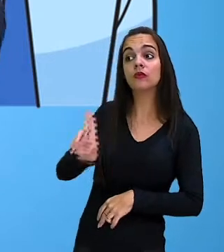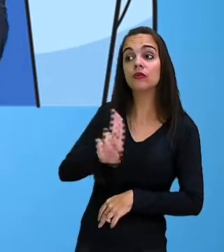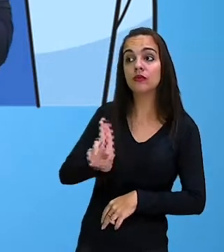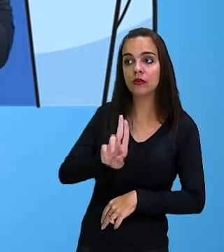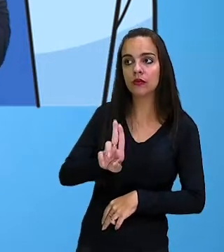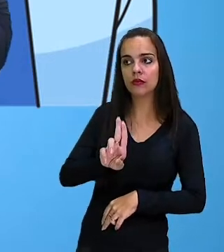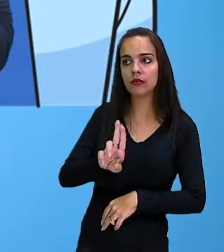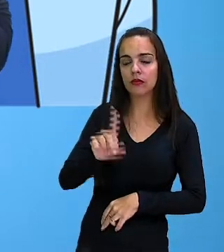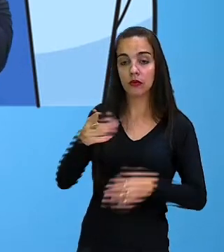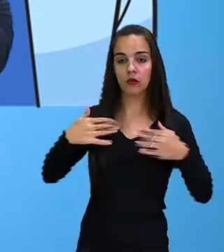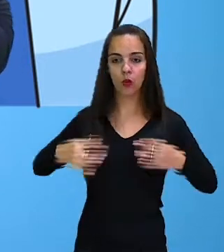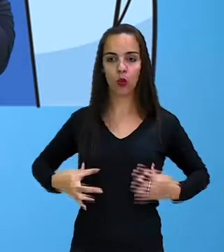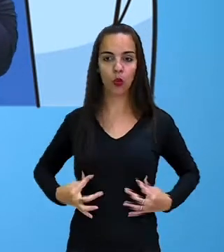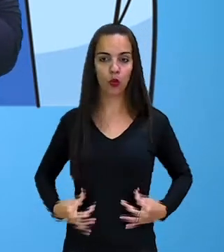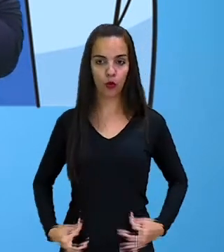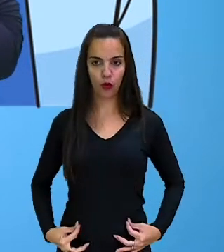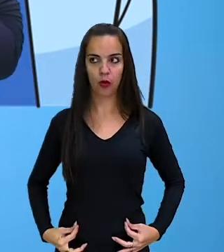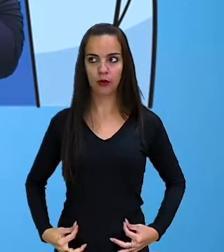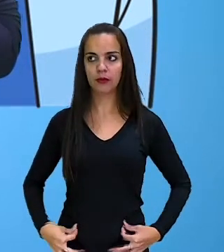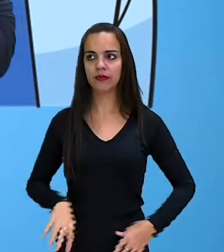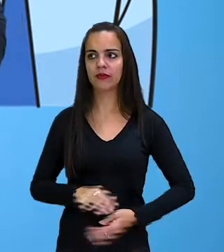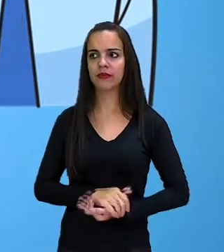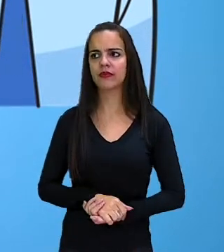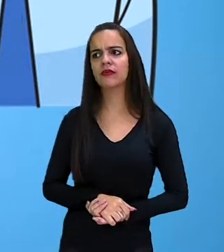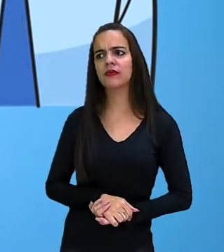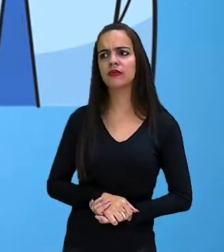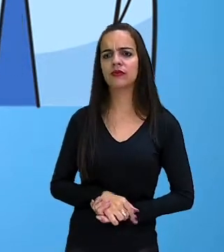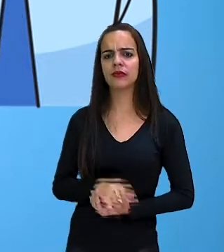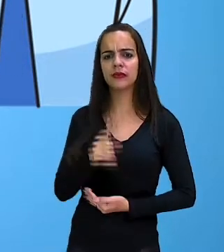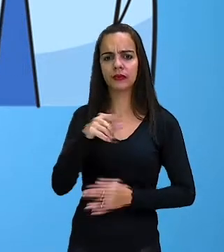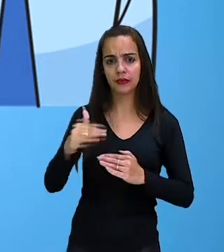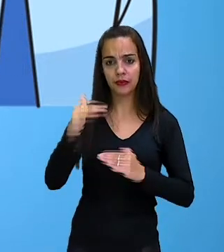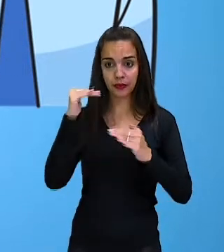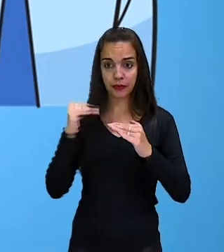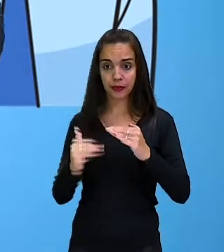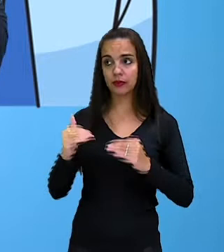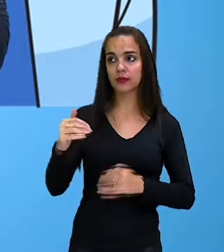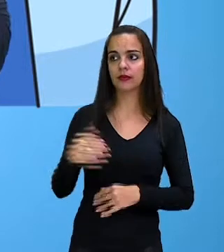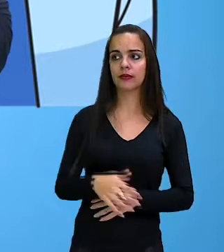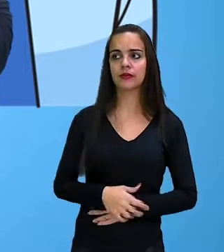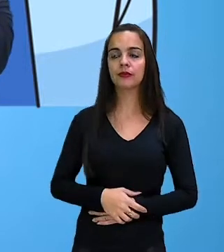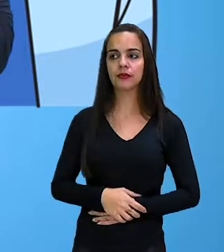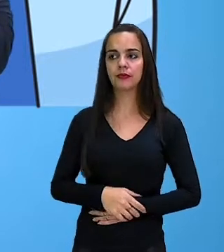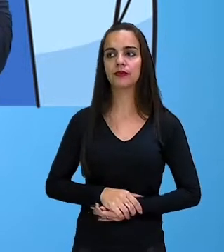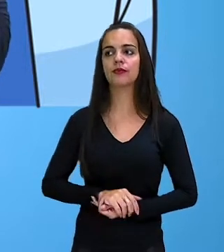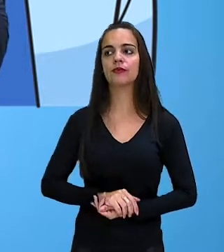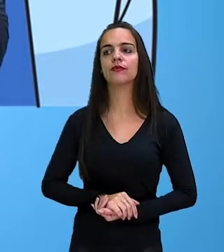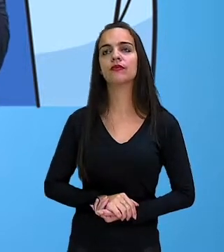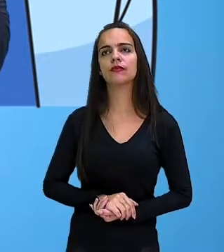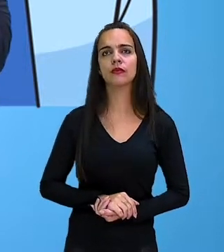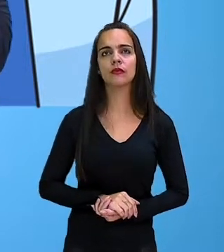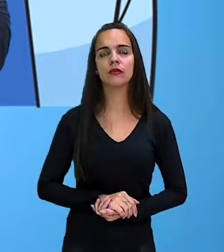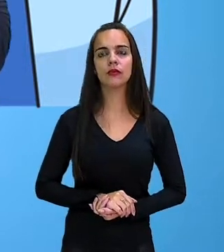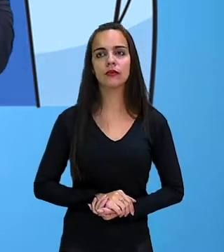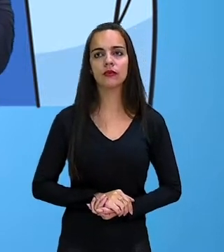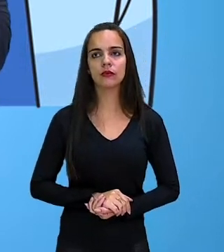uniforme. Observe nessa de baixo. You have to drive